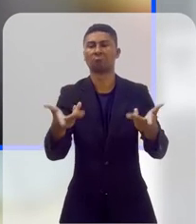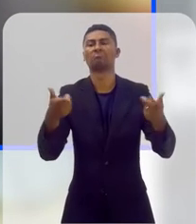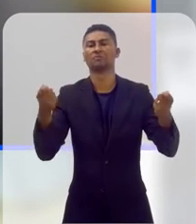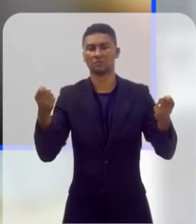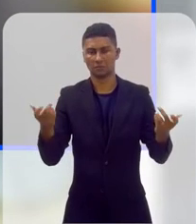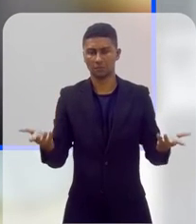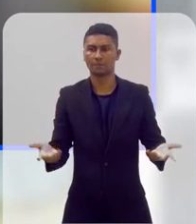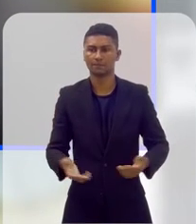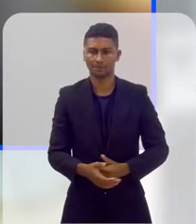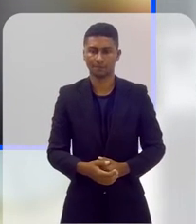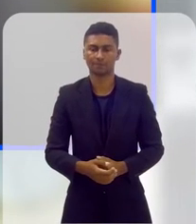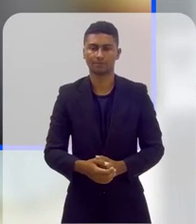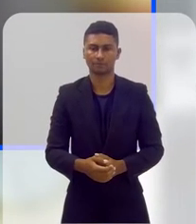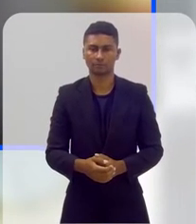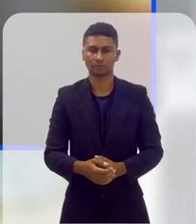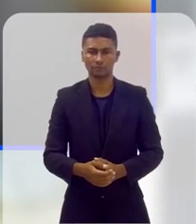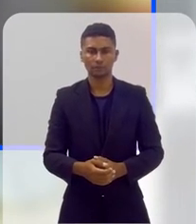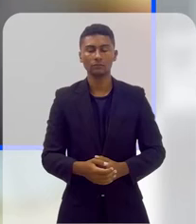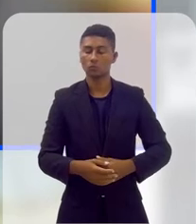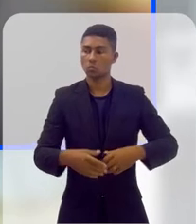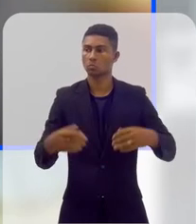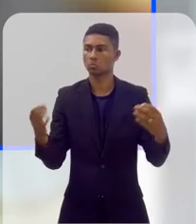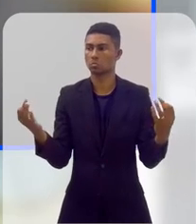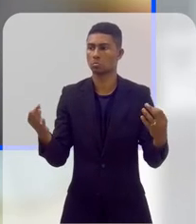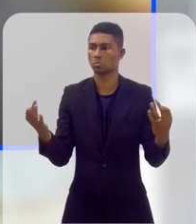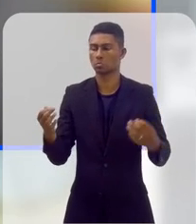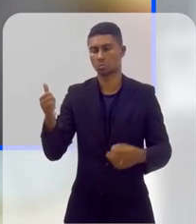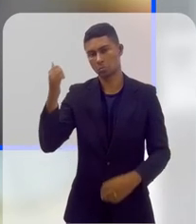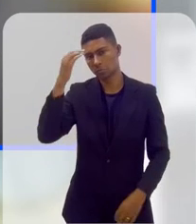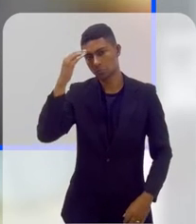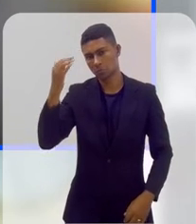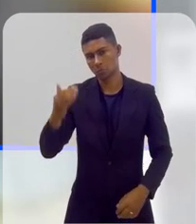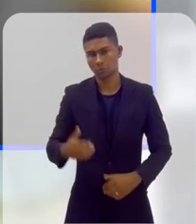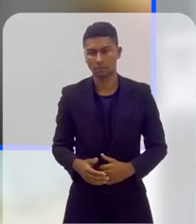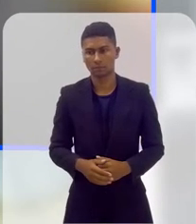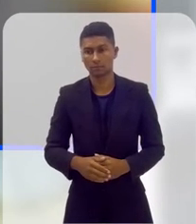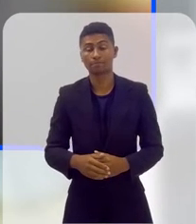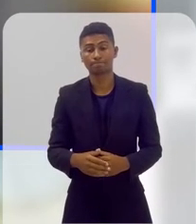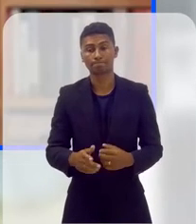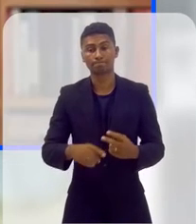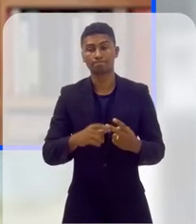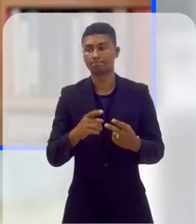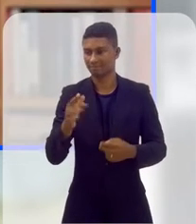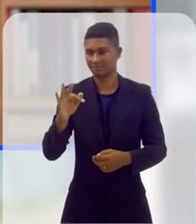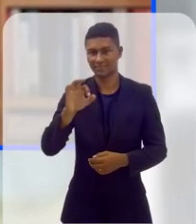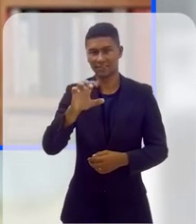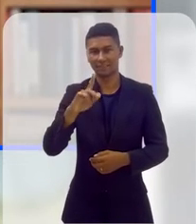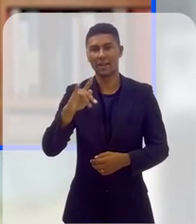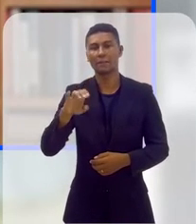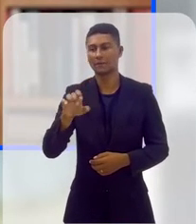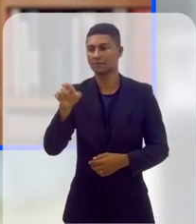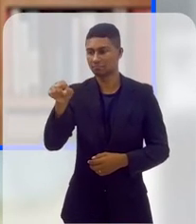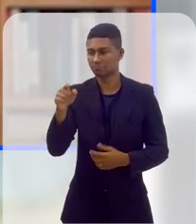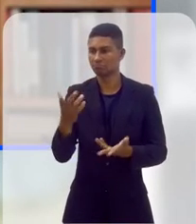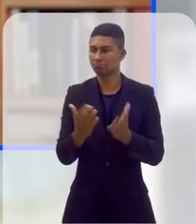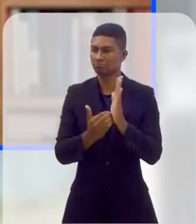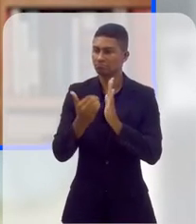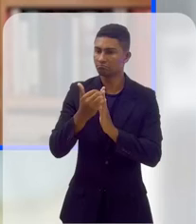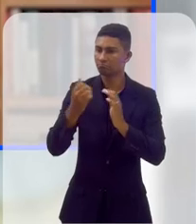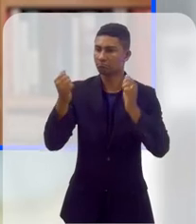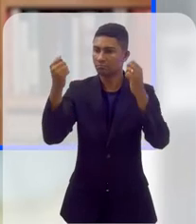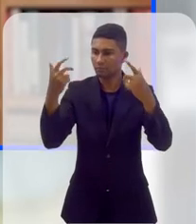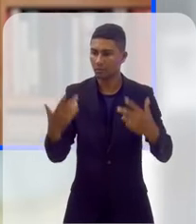para que nós possamos desempenhar uma tarefa pública com qualidade, tá? Perfeito, professor. Obrigada.